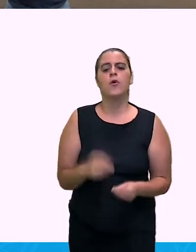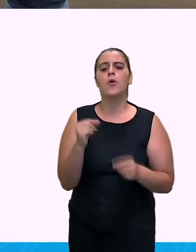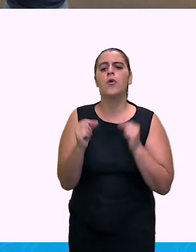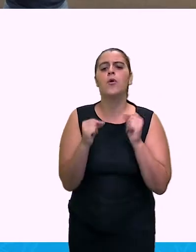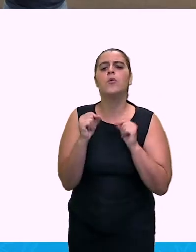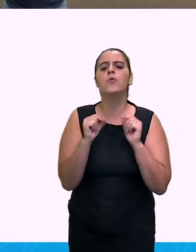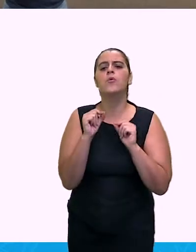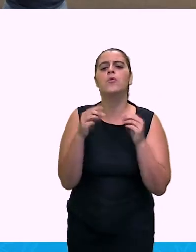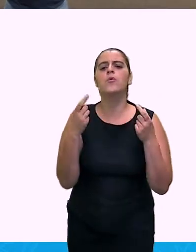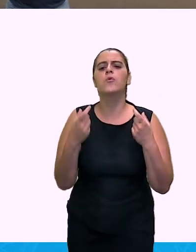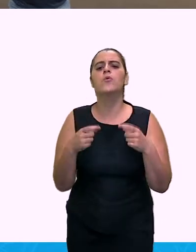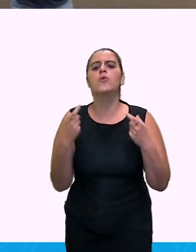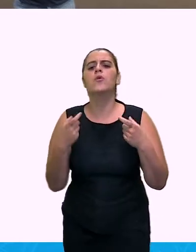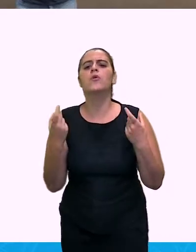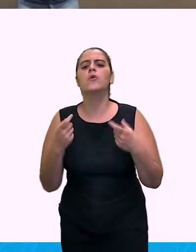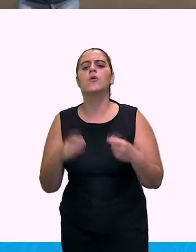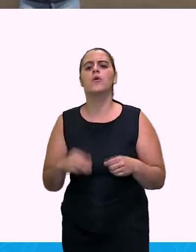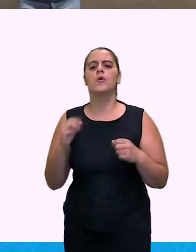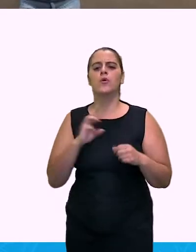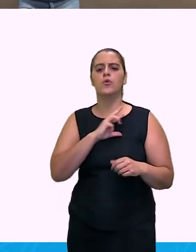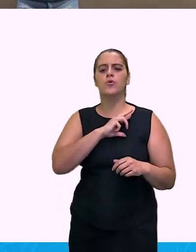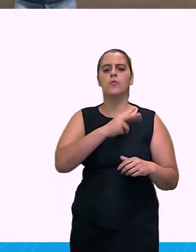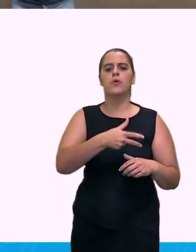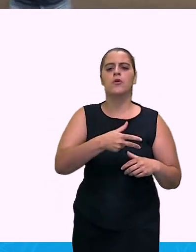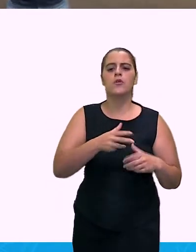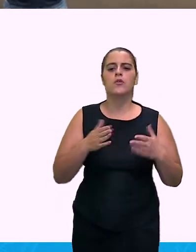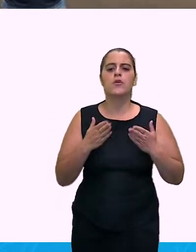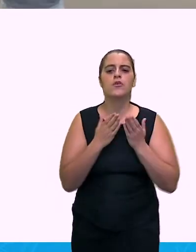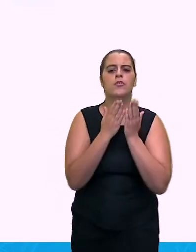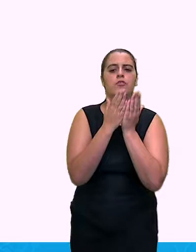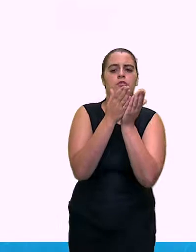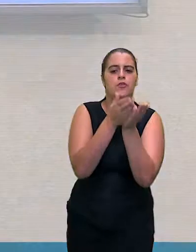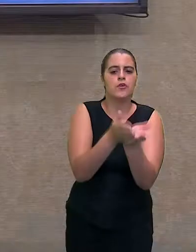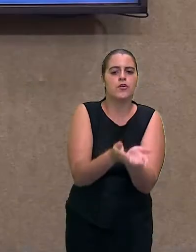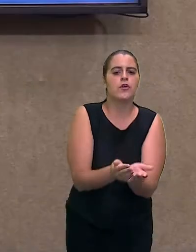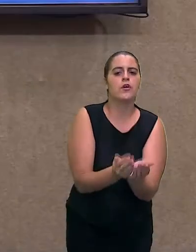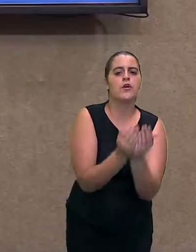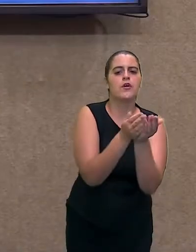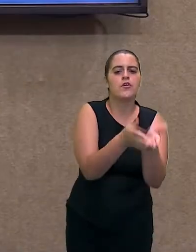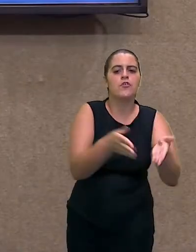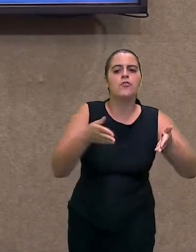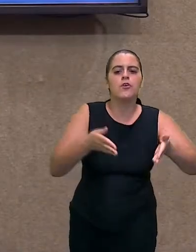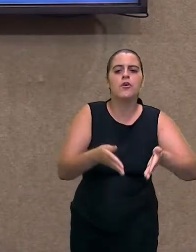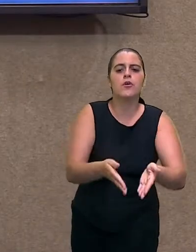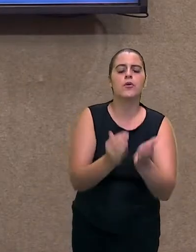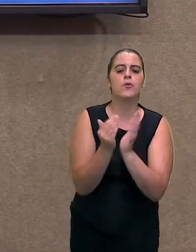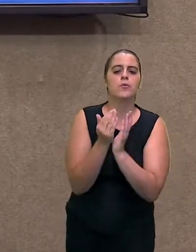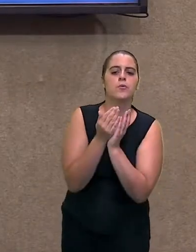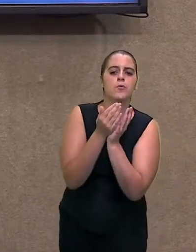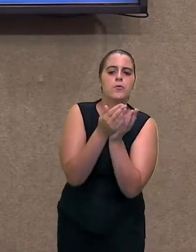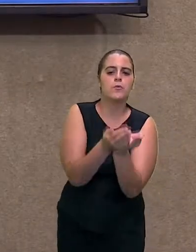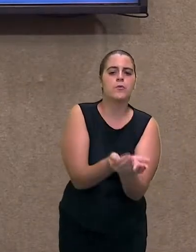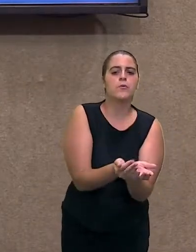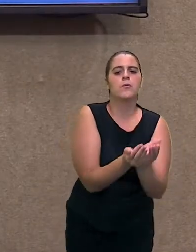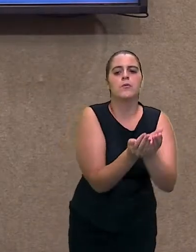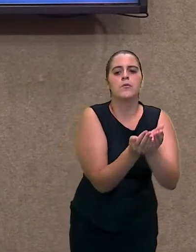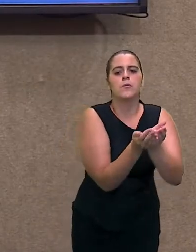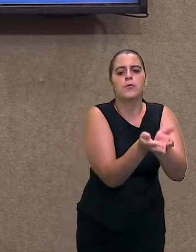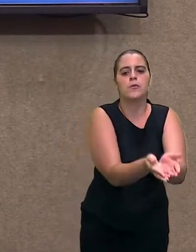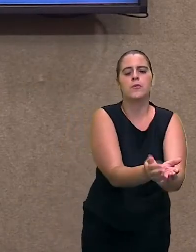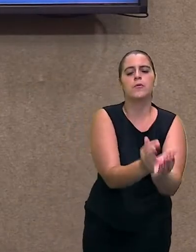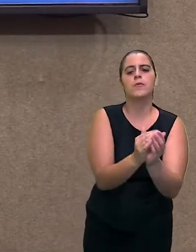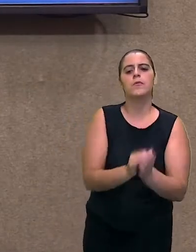os portugueses atracaram as suas embarcações, né? Os seus navios. Então,